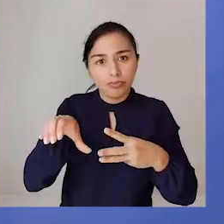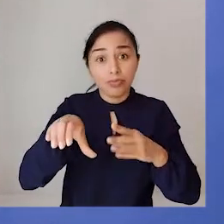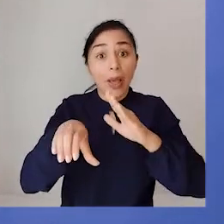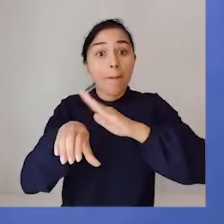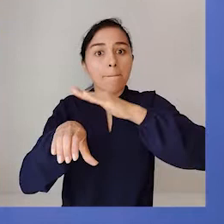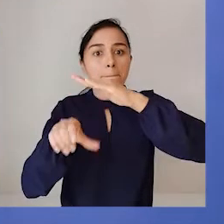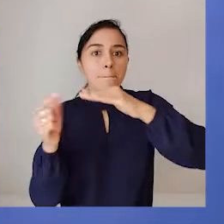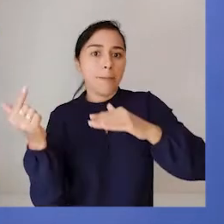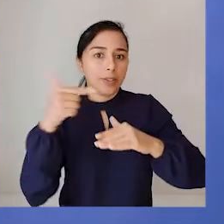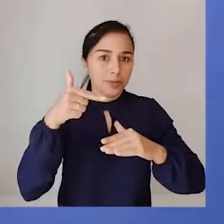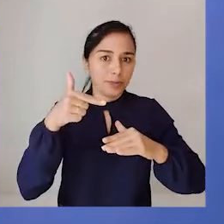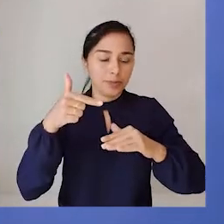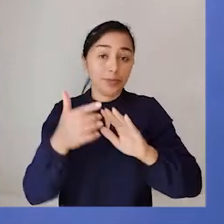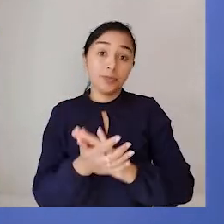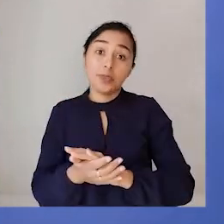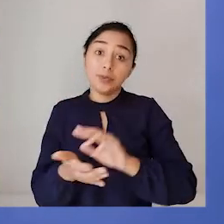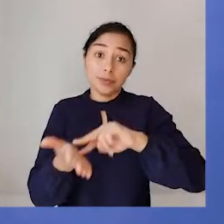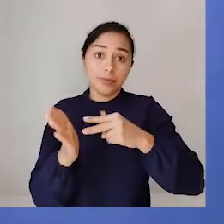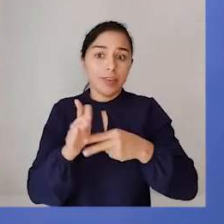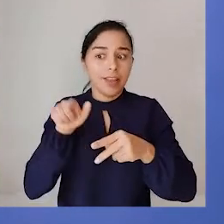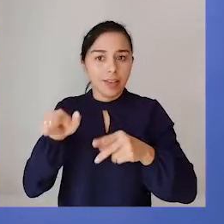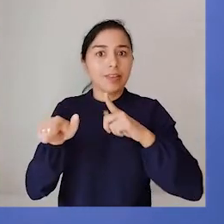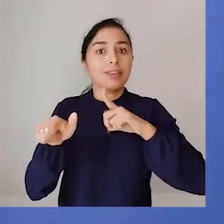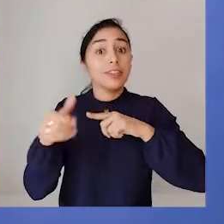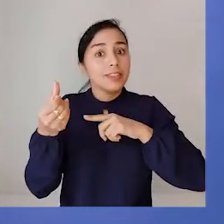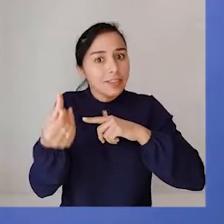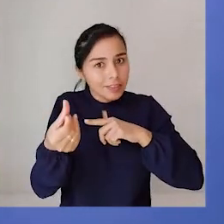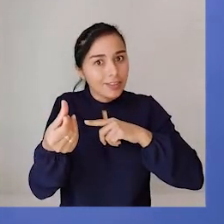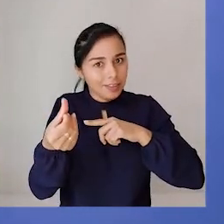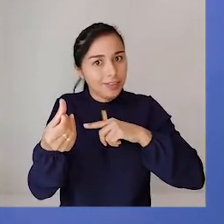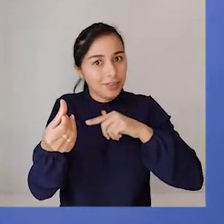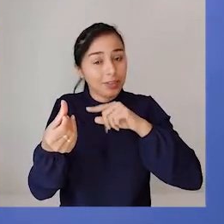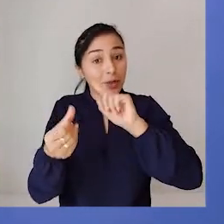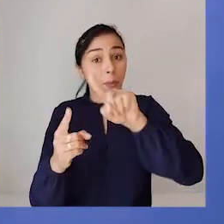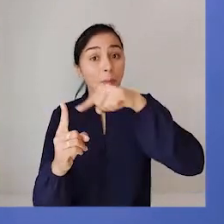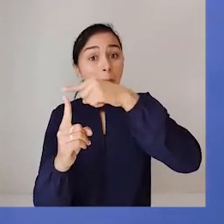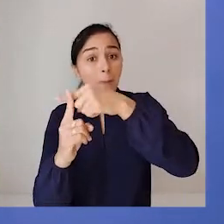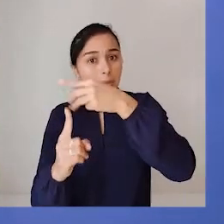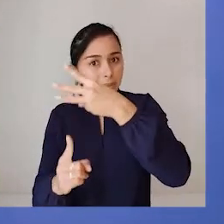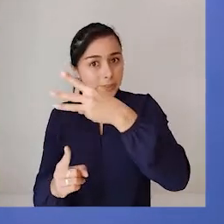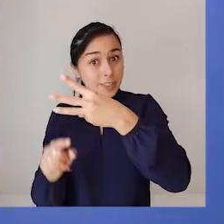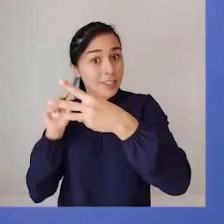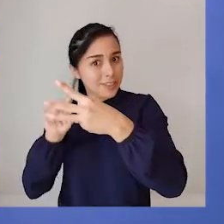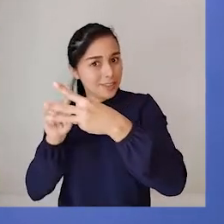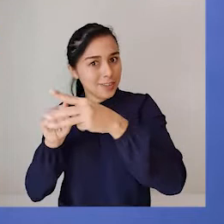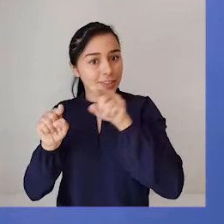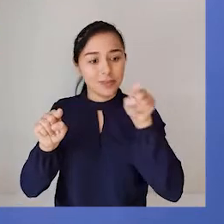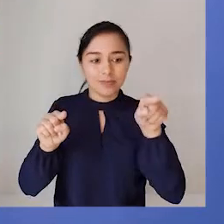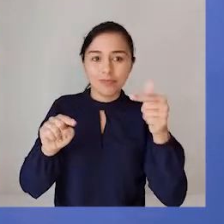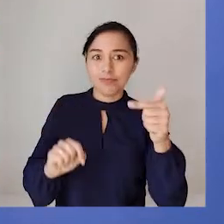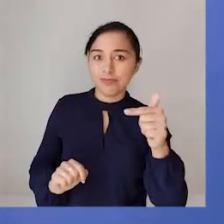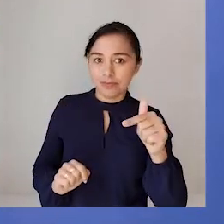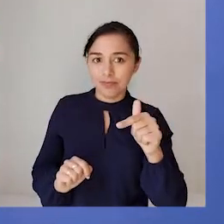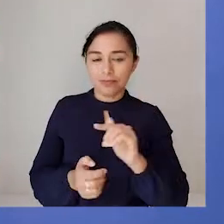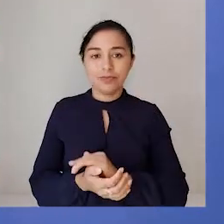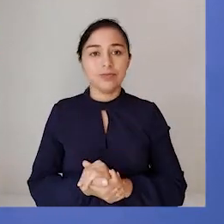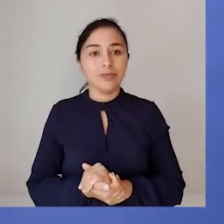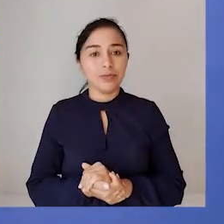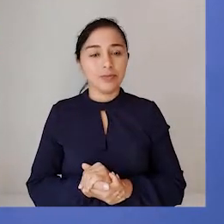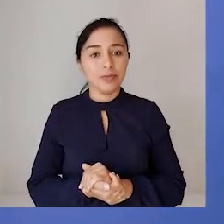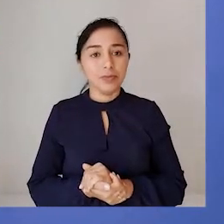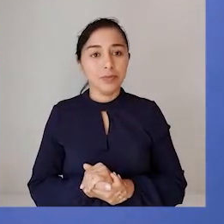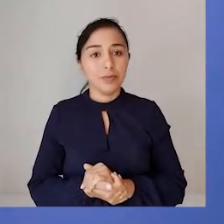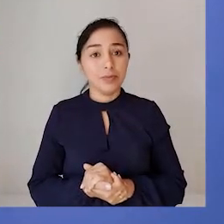ela tem esses outros três aqui a mais, que são os carrinhos que a Joana não tem. Nesse caso aqui,